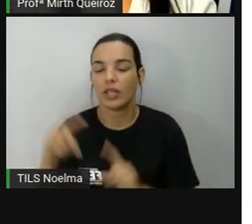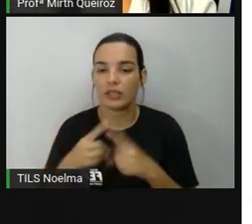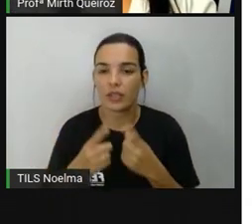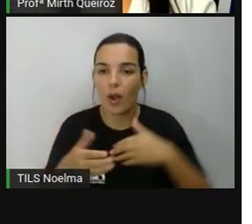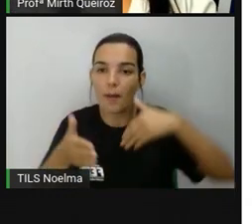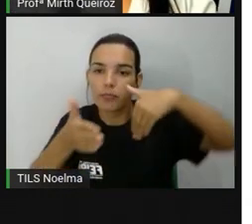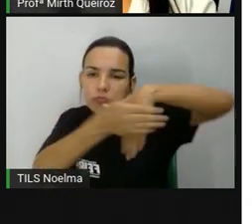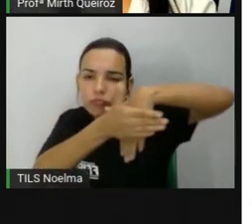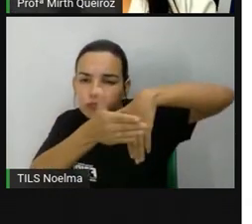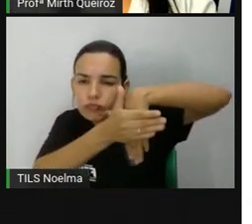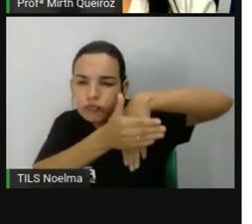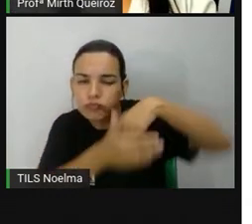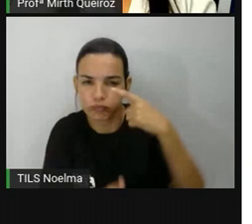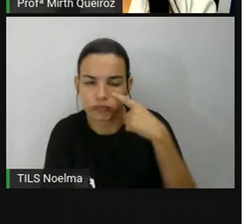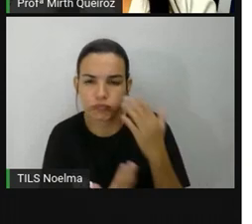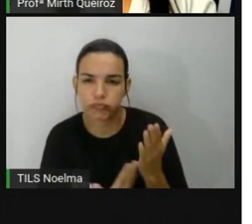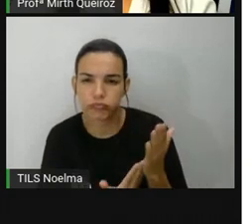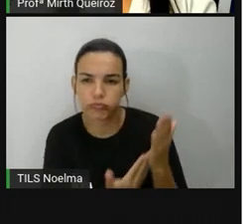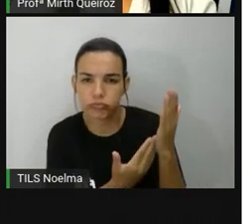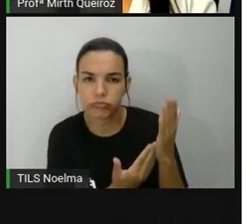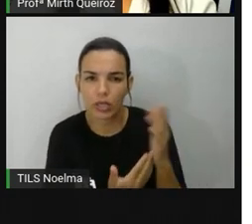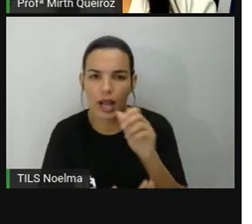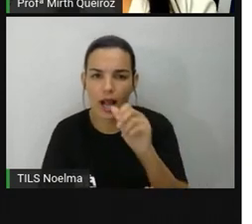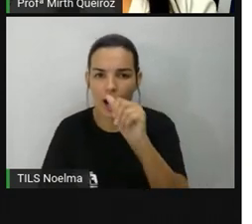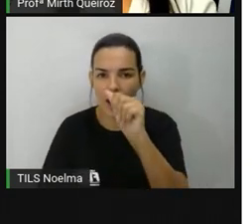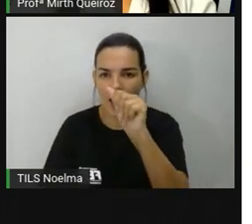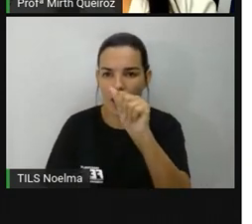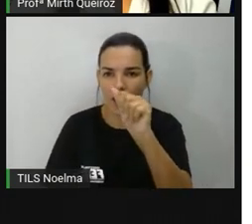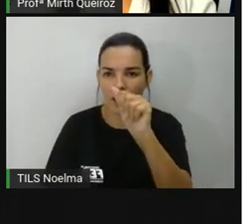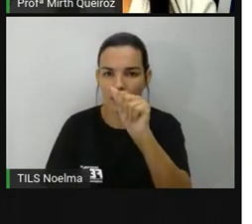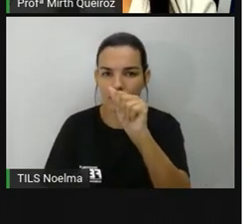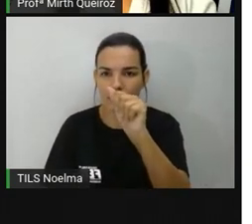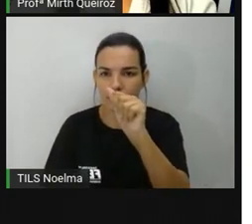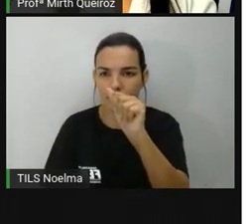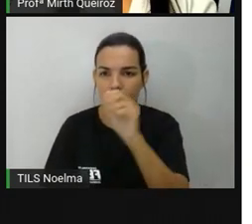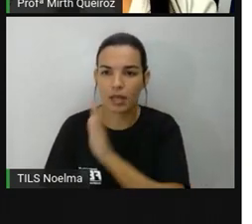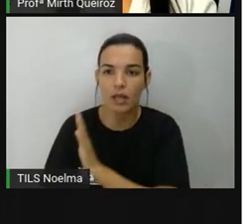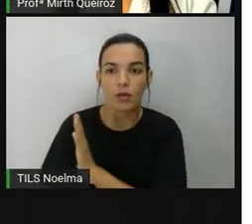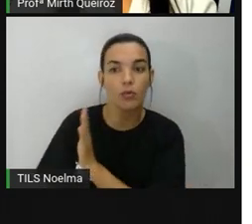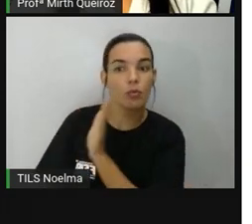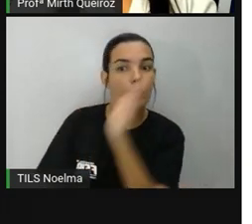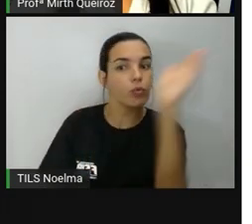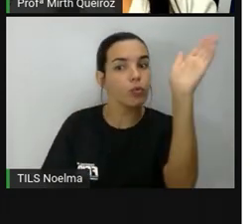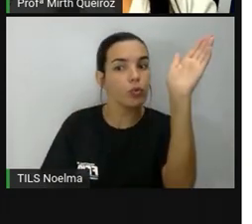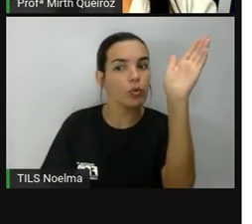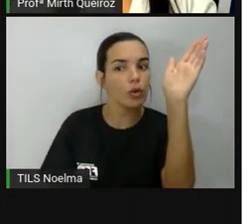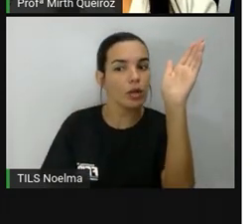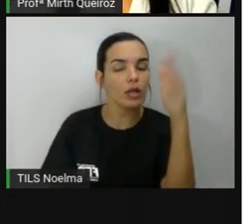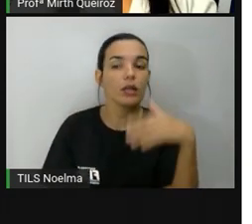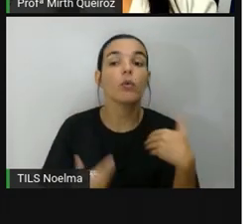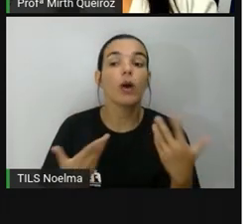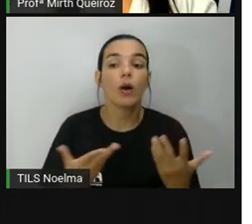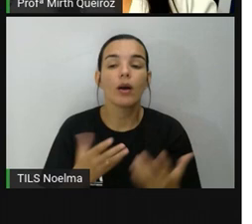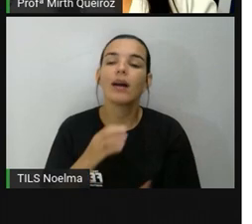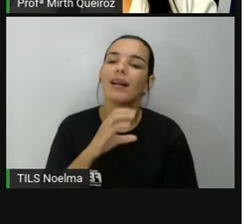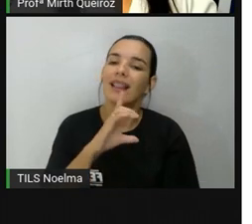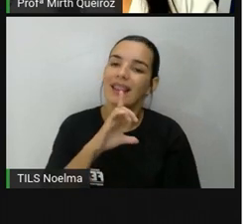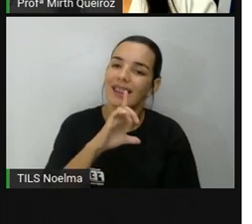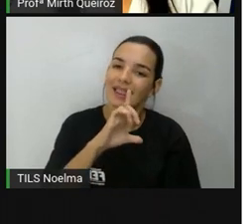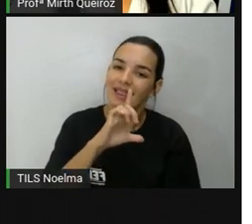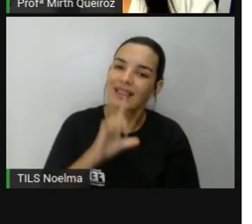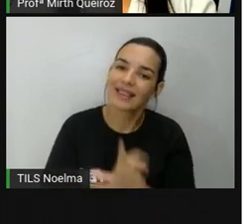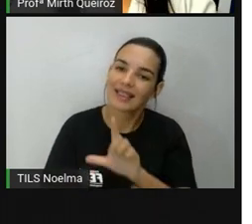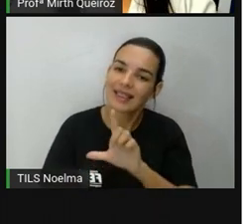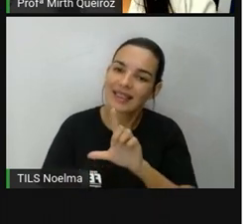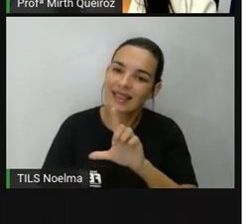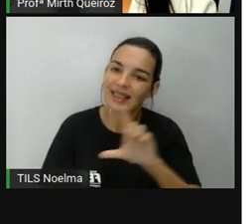daqui, nessa direção lá, ele vai jogar aqui, aqui. A oeste ou leste? A leste, que é o